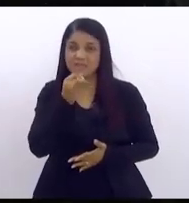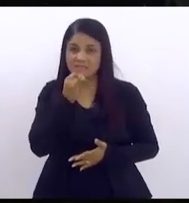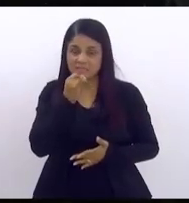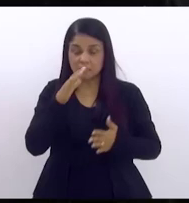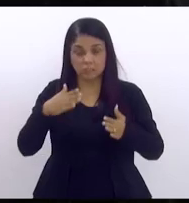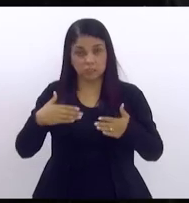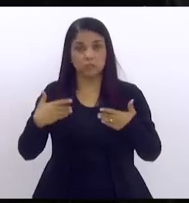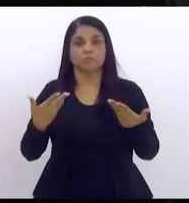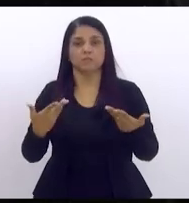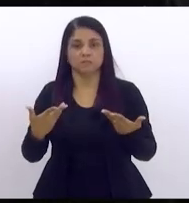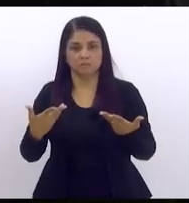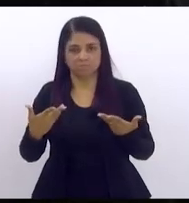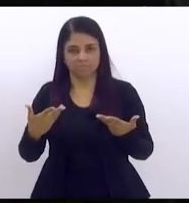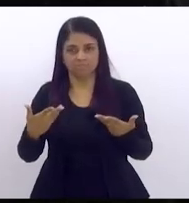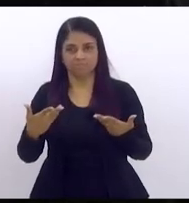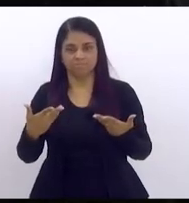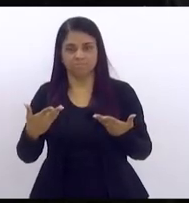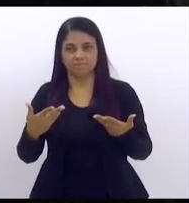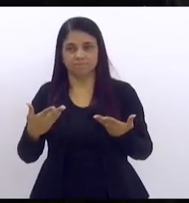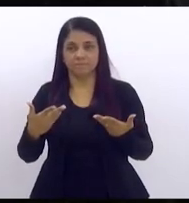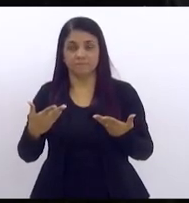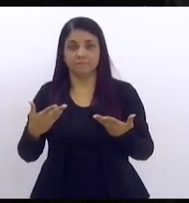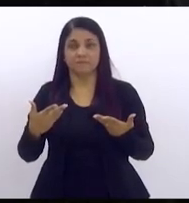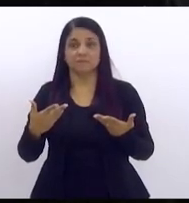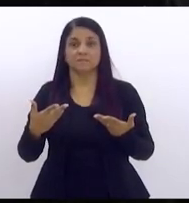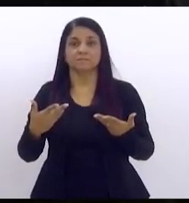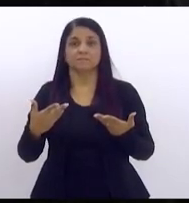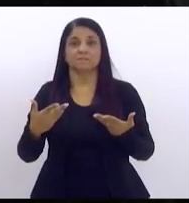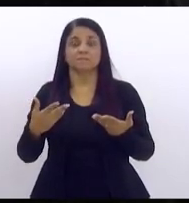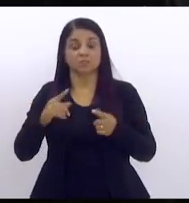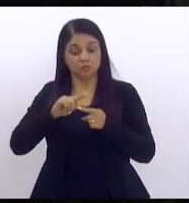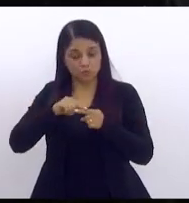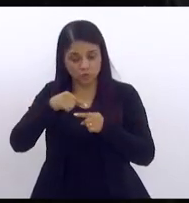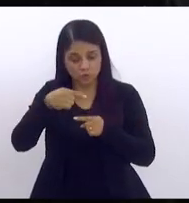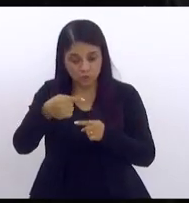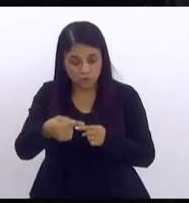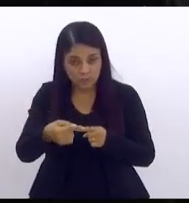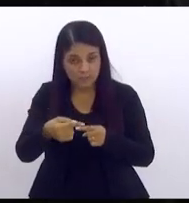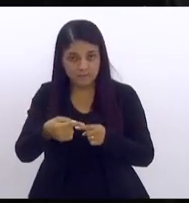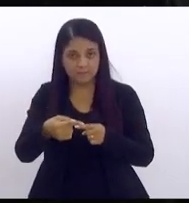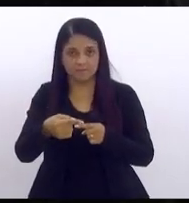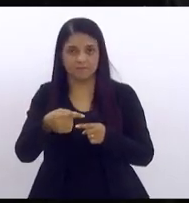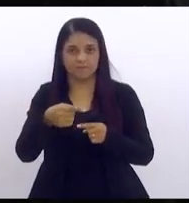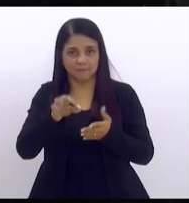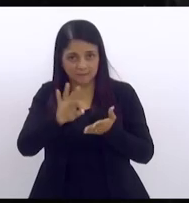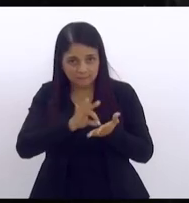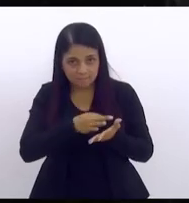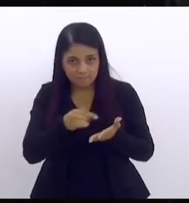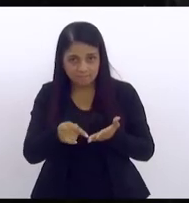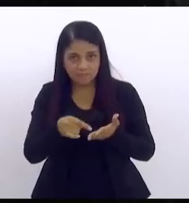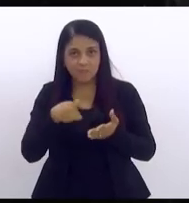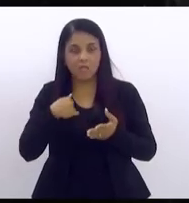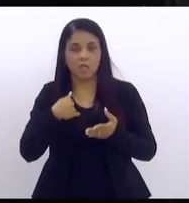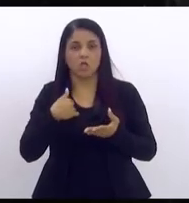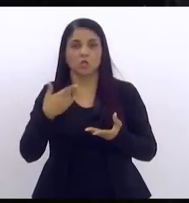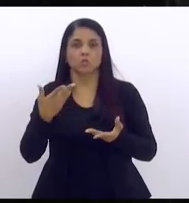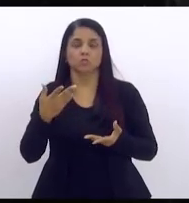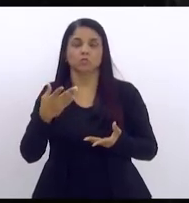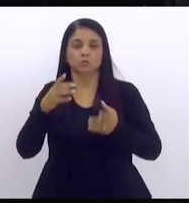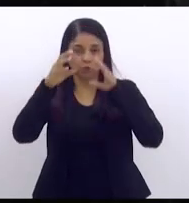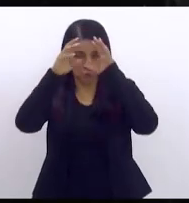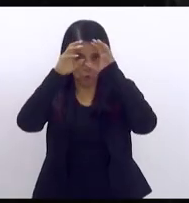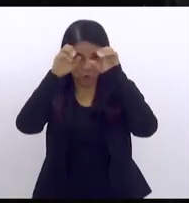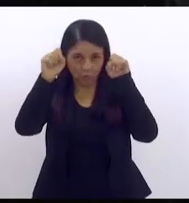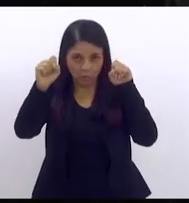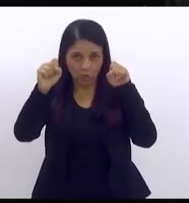surpresa e se o fizer no dia seguinte eu estou na porta do tribunal